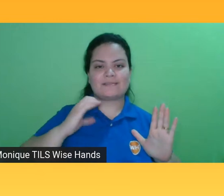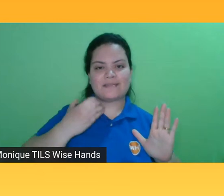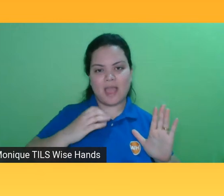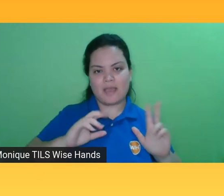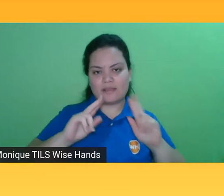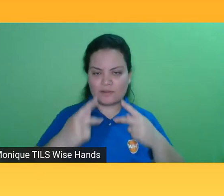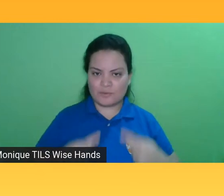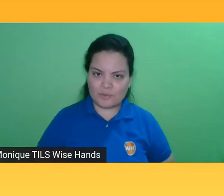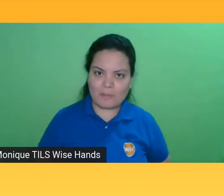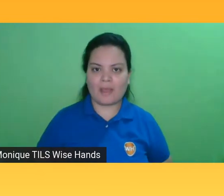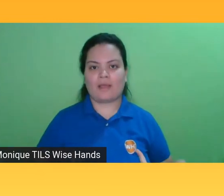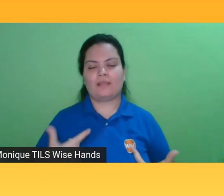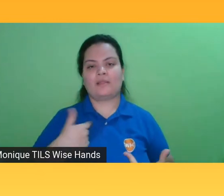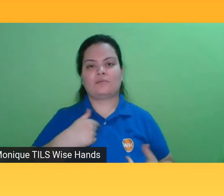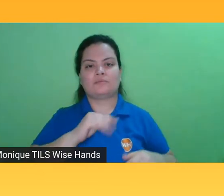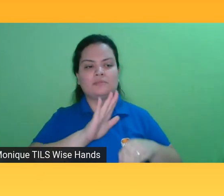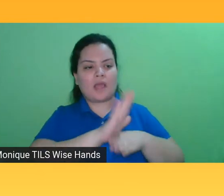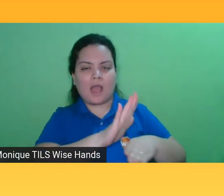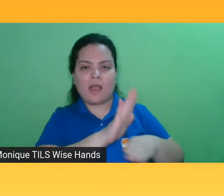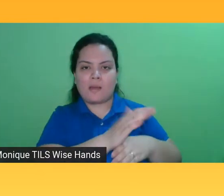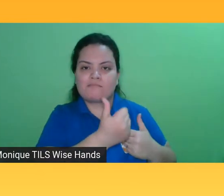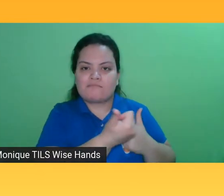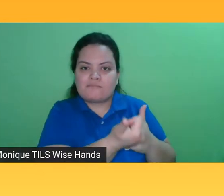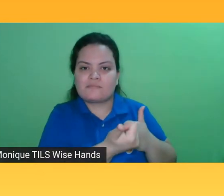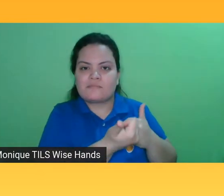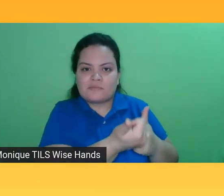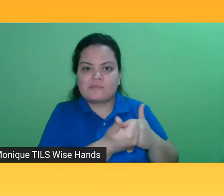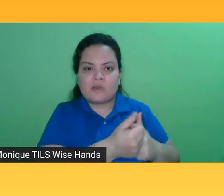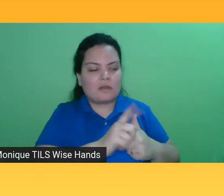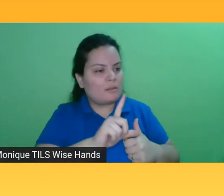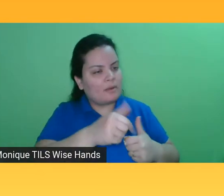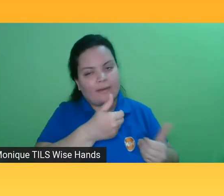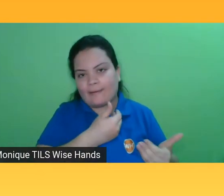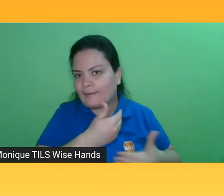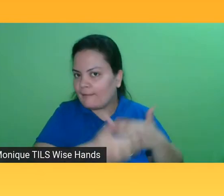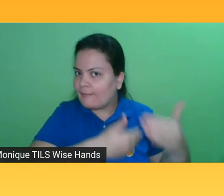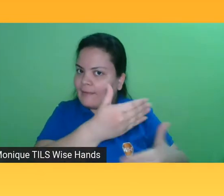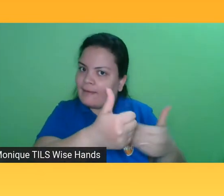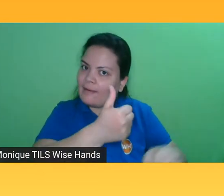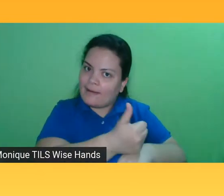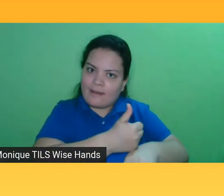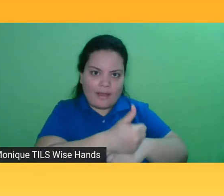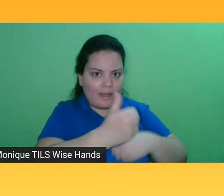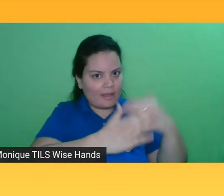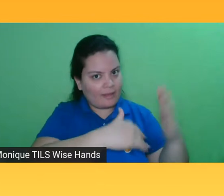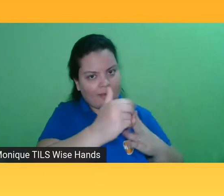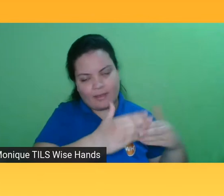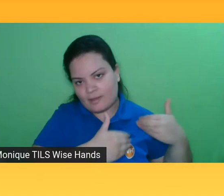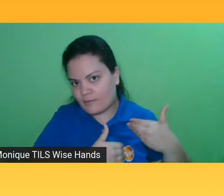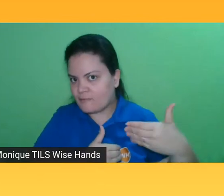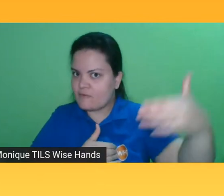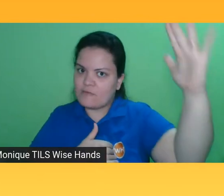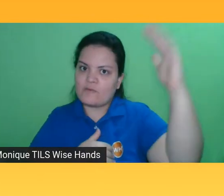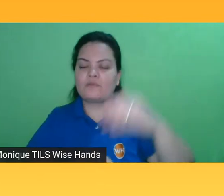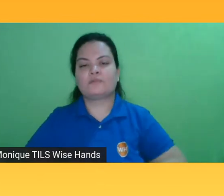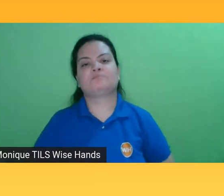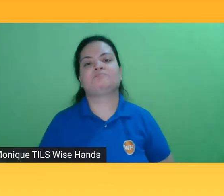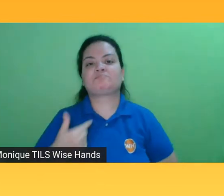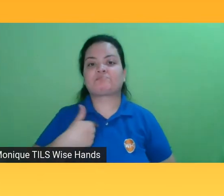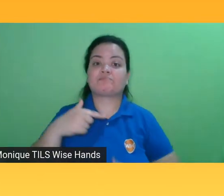mais. Minha especialização é em literatura, em ficção, eu trabalho com tanto literatura comercial quanto